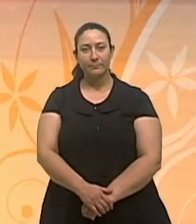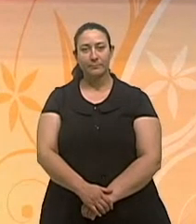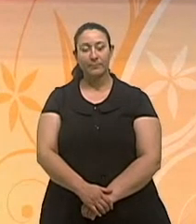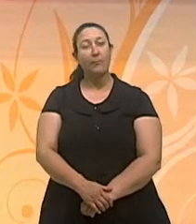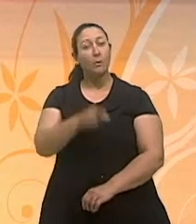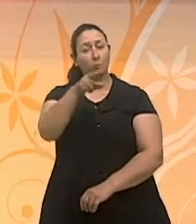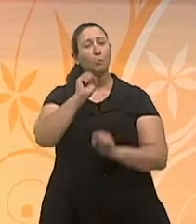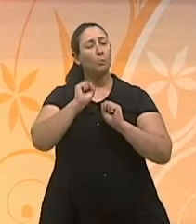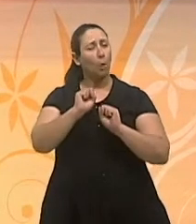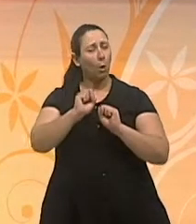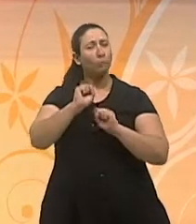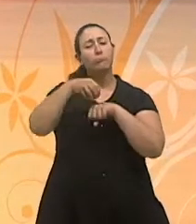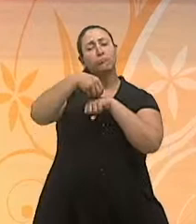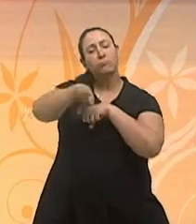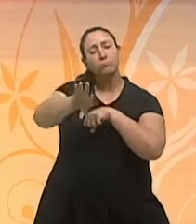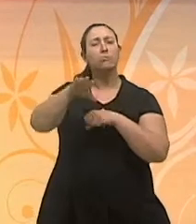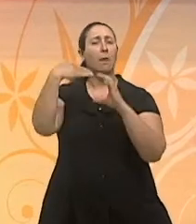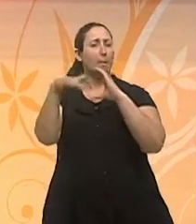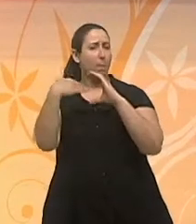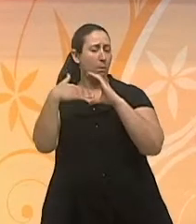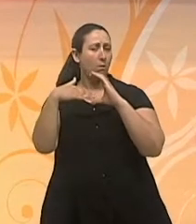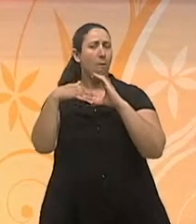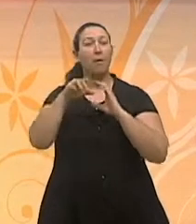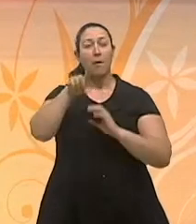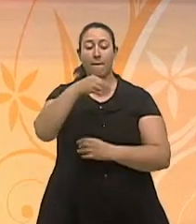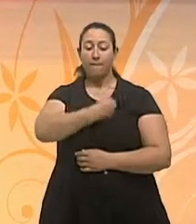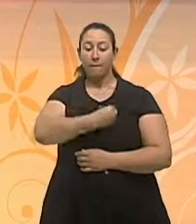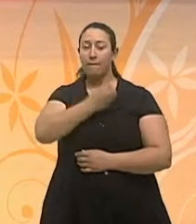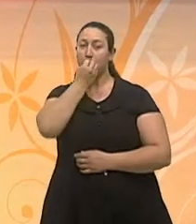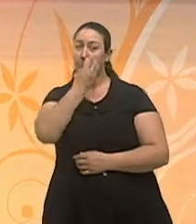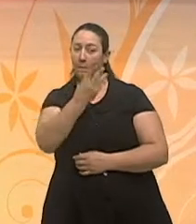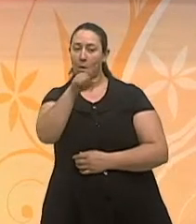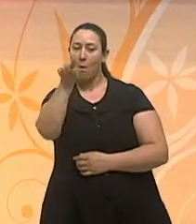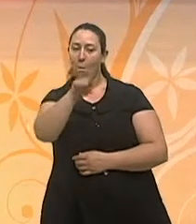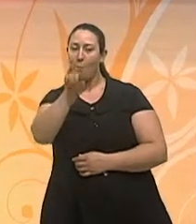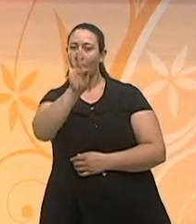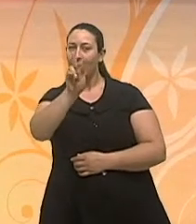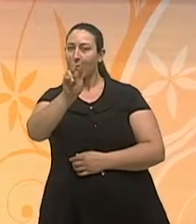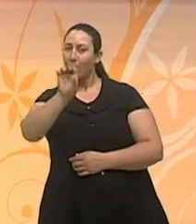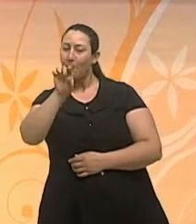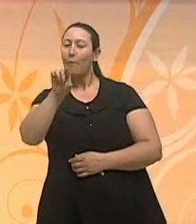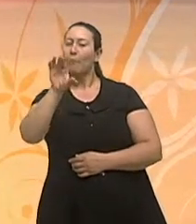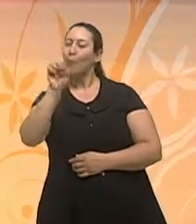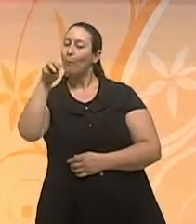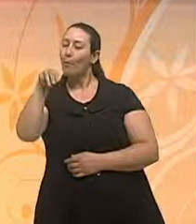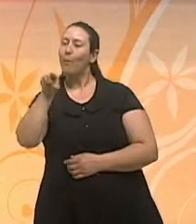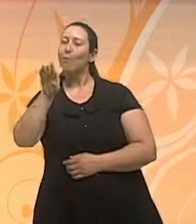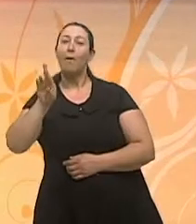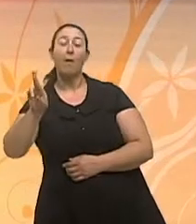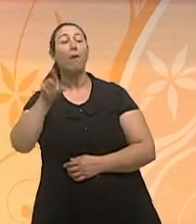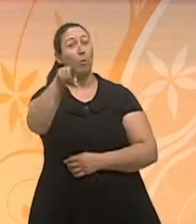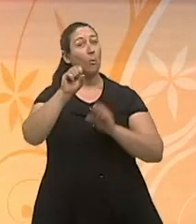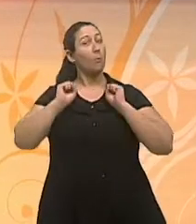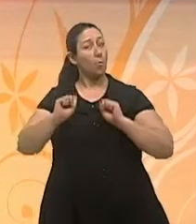Envie a sua sugestão para o nosso e-mail vivabem.tv.com.br Entre